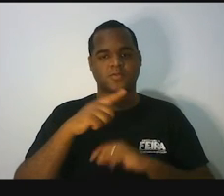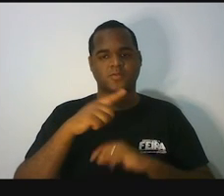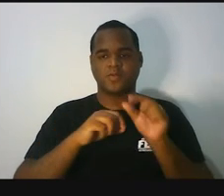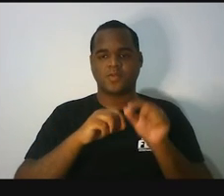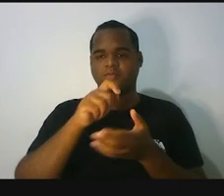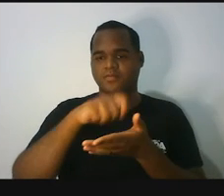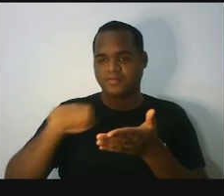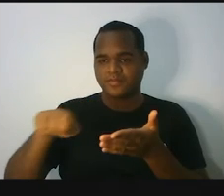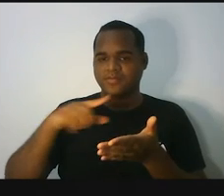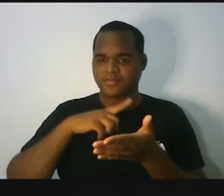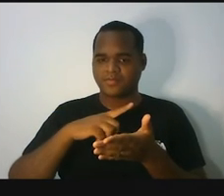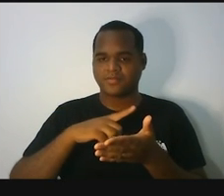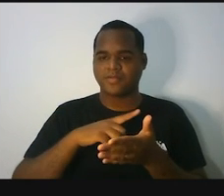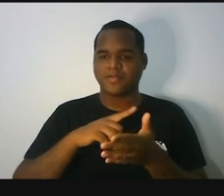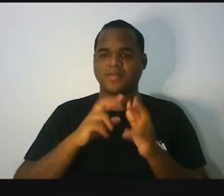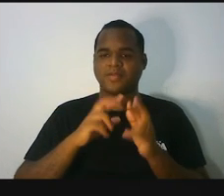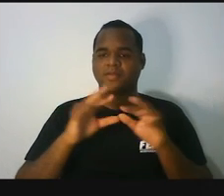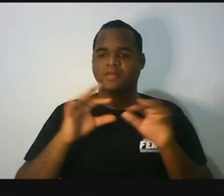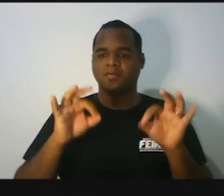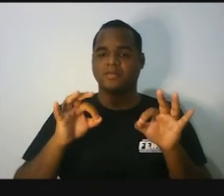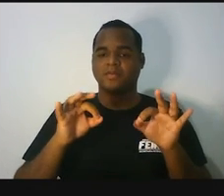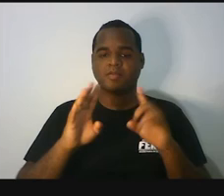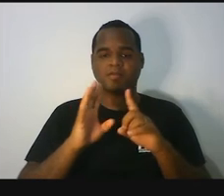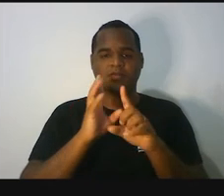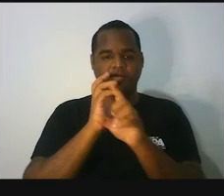a nossa equação